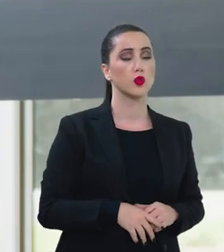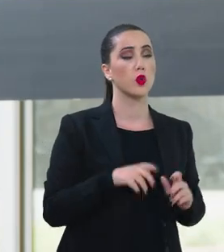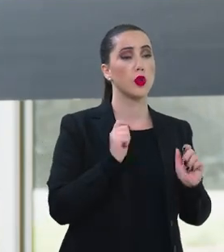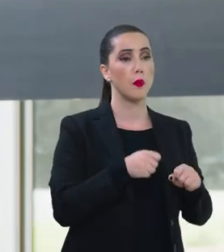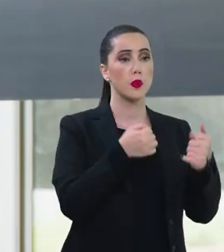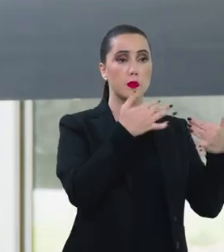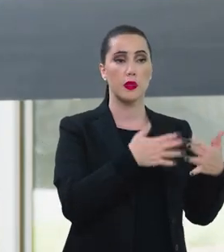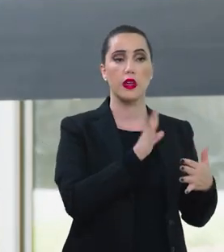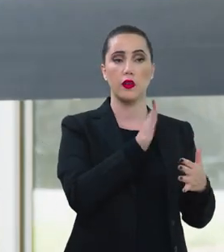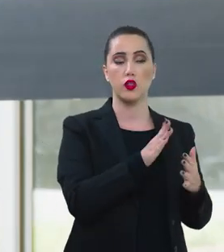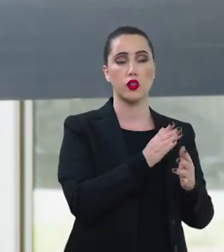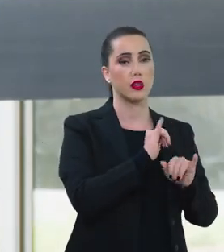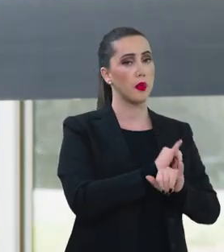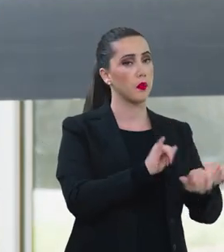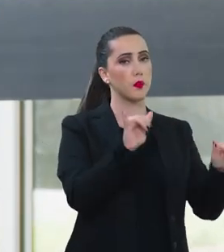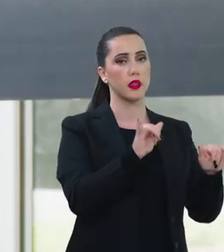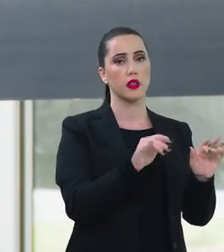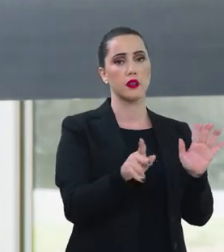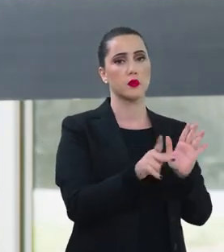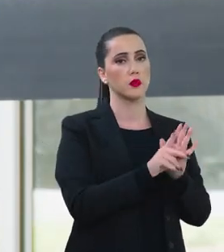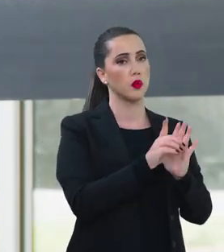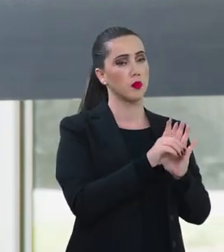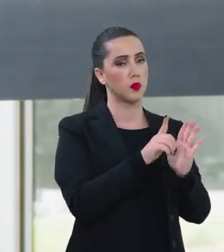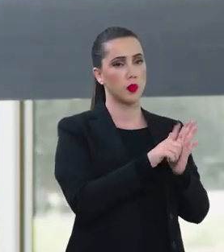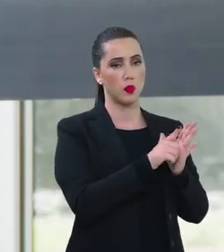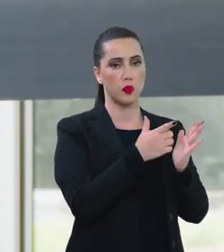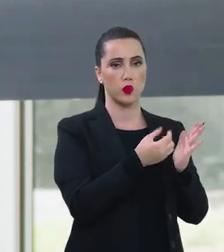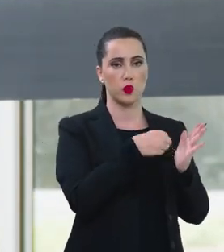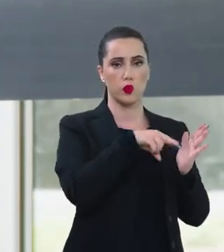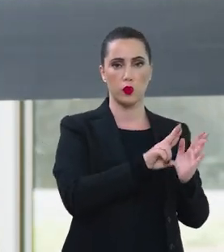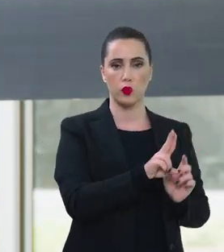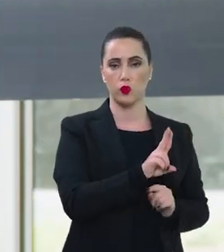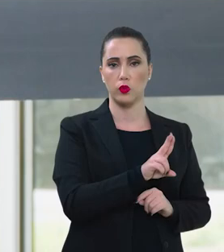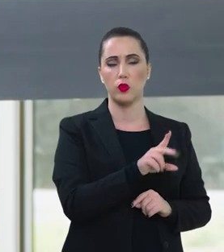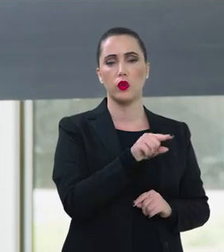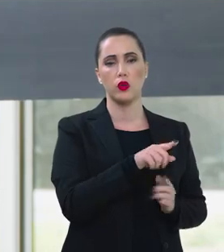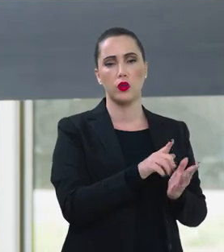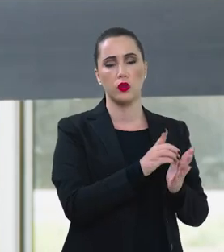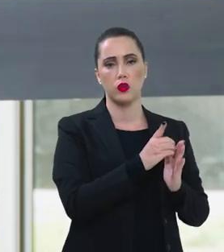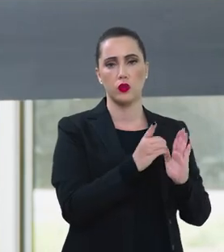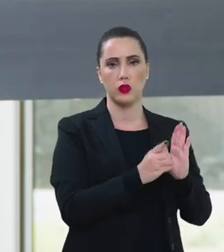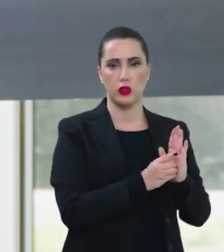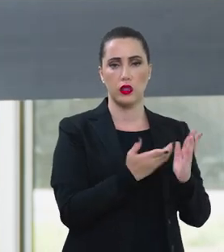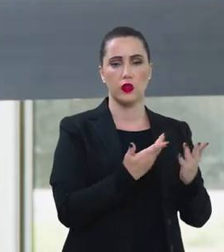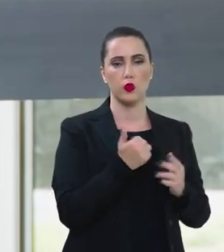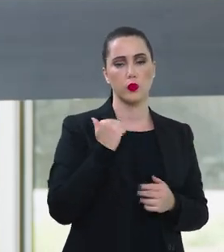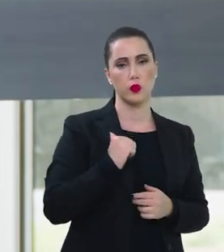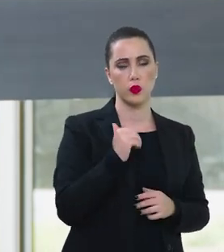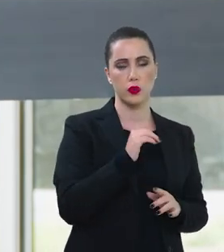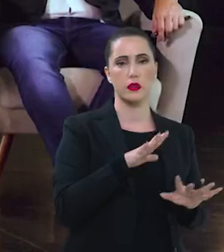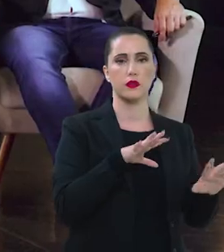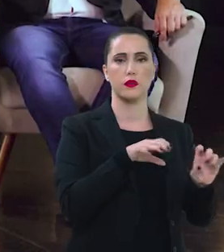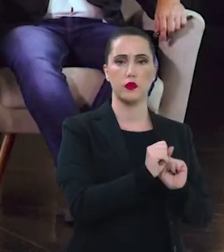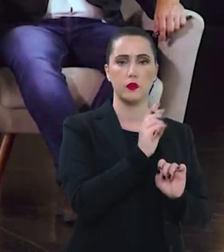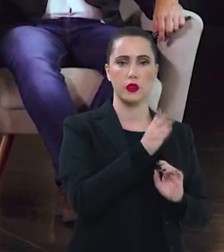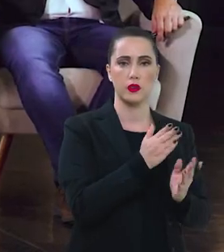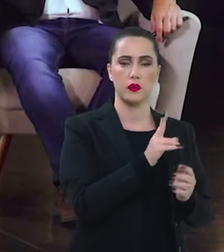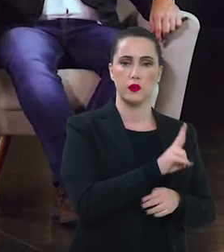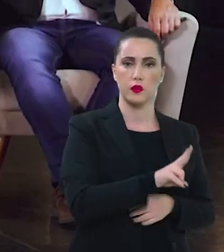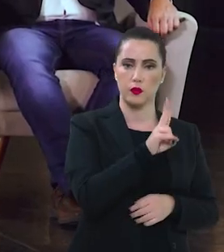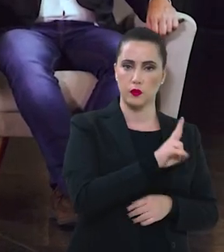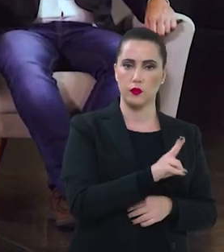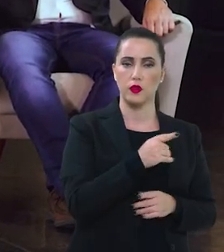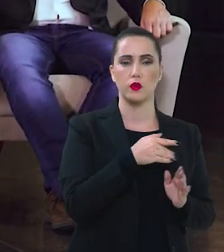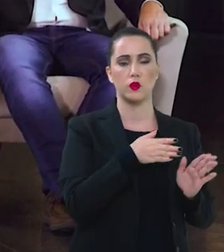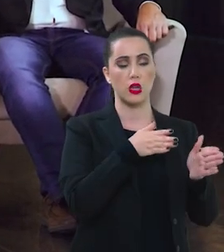o que eu posso adiantar é o que já está publicado, inclusive, no decreto. O Bolsa Formação vai trabalhar agora com uma formação a